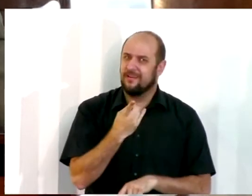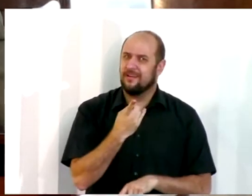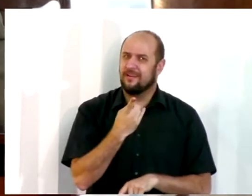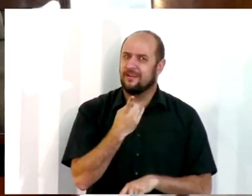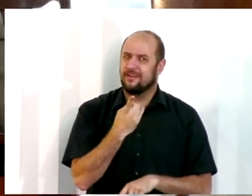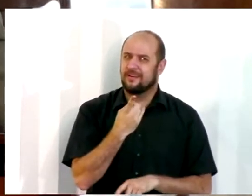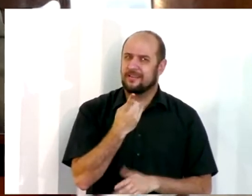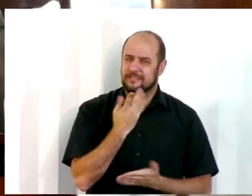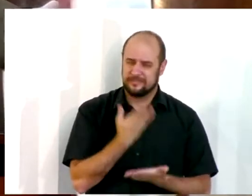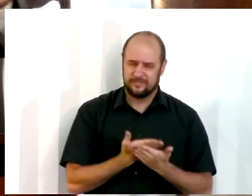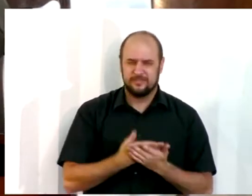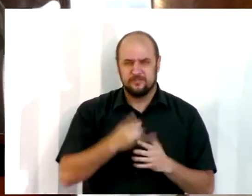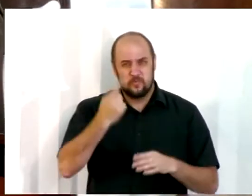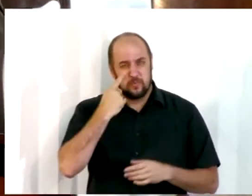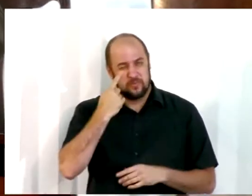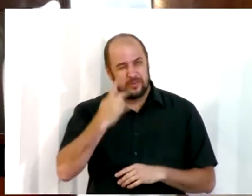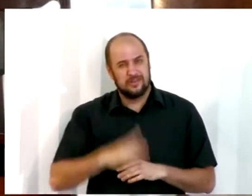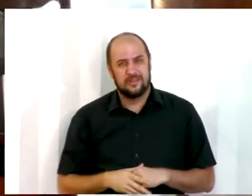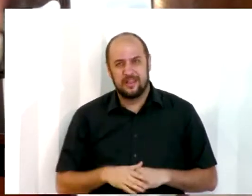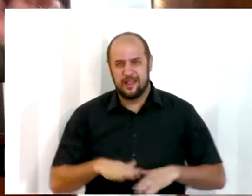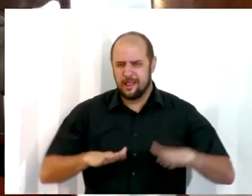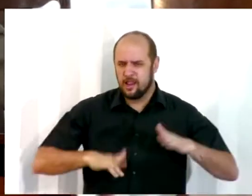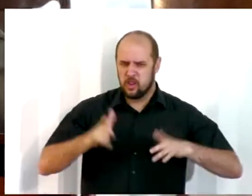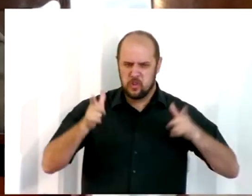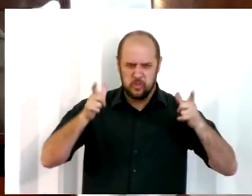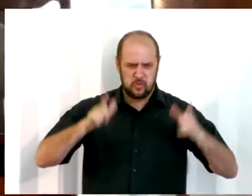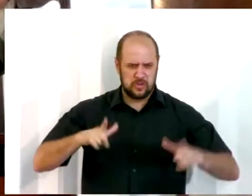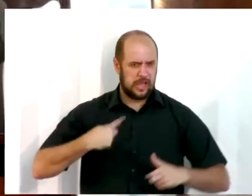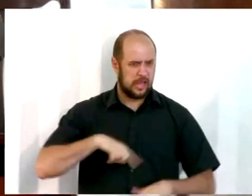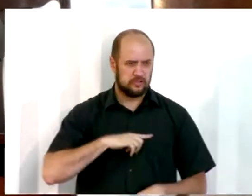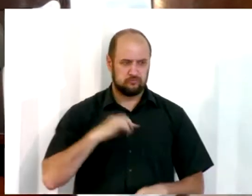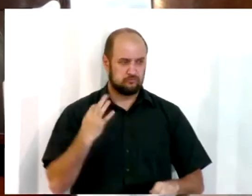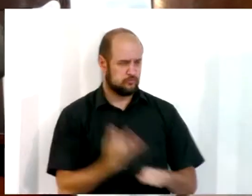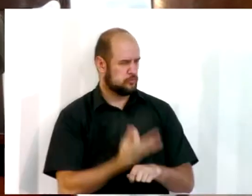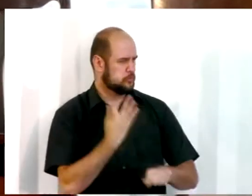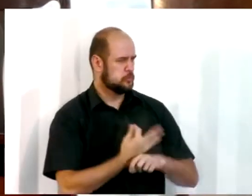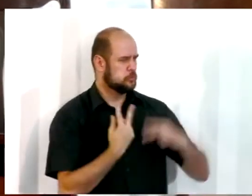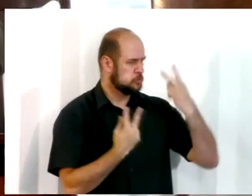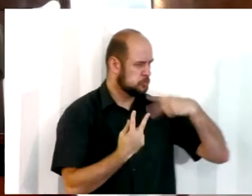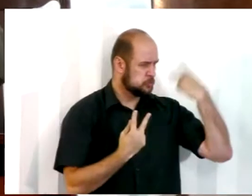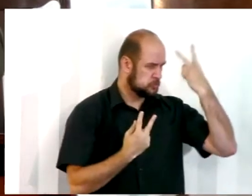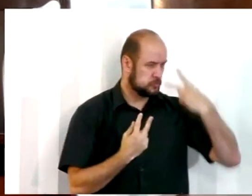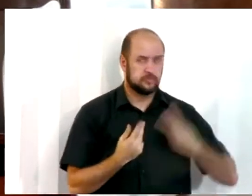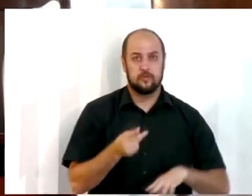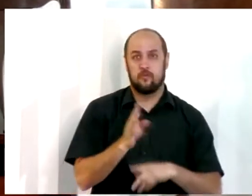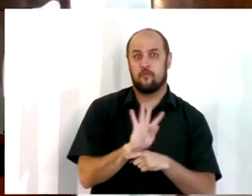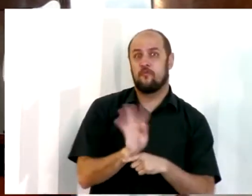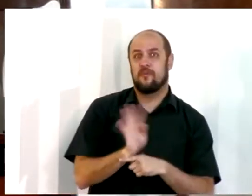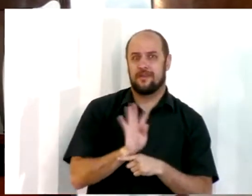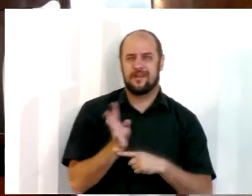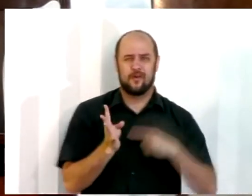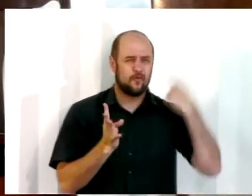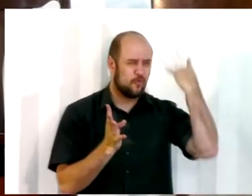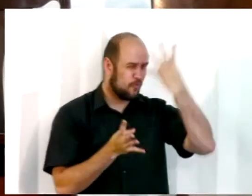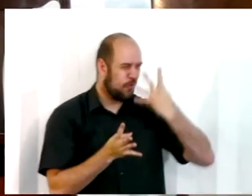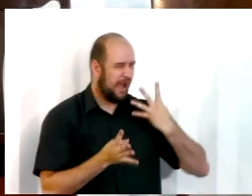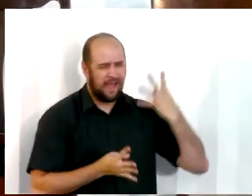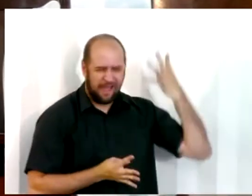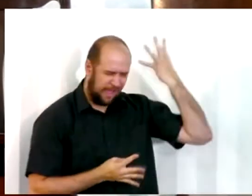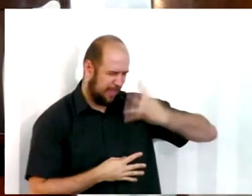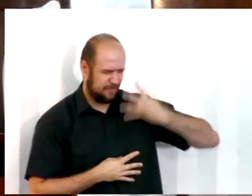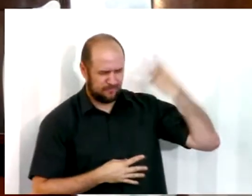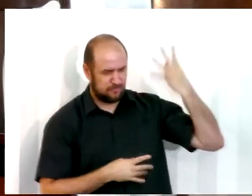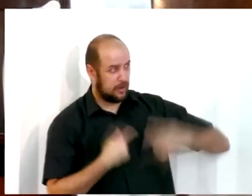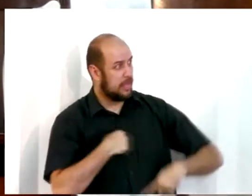Você já reparou que muitas vezes determinados ambientes a gente suporta numa boa, duas horas. Sabe aqueles filmes que duram quatro horas? E